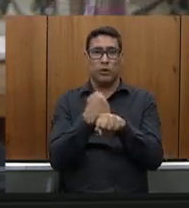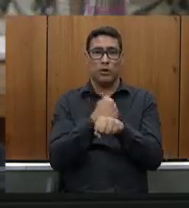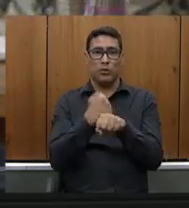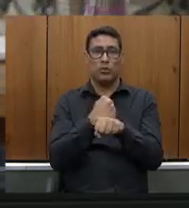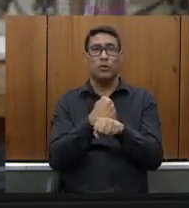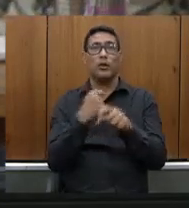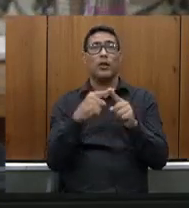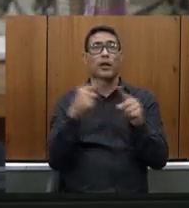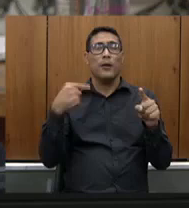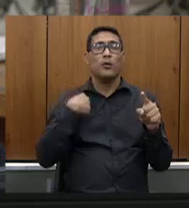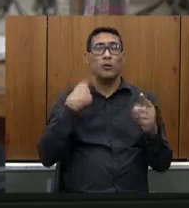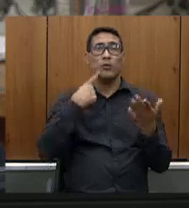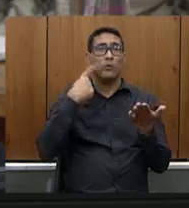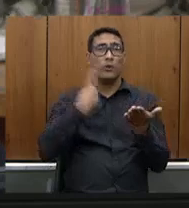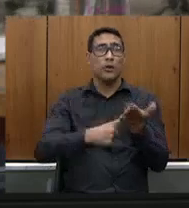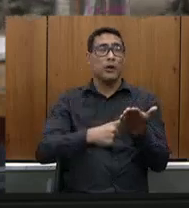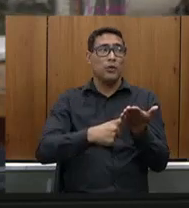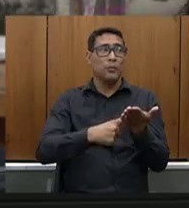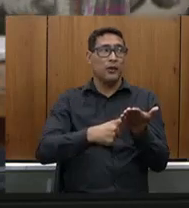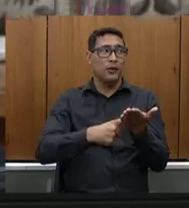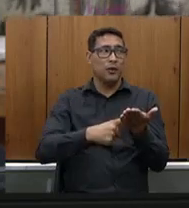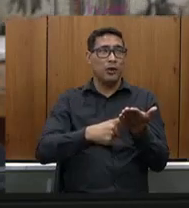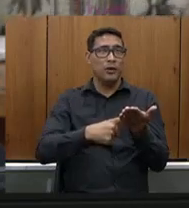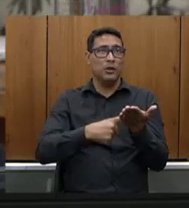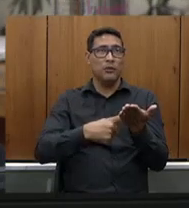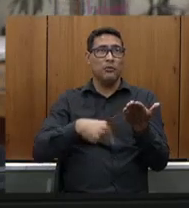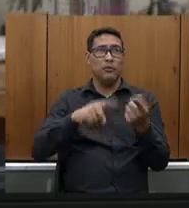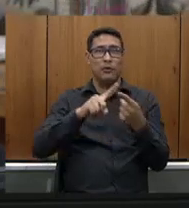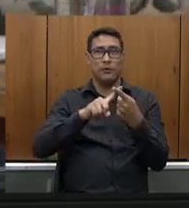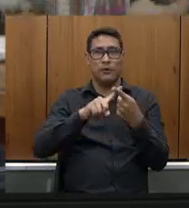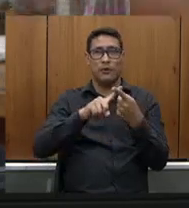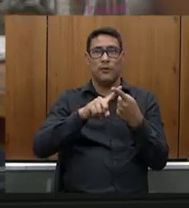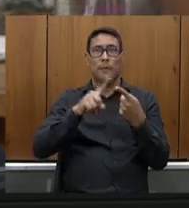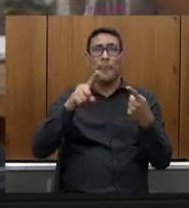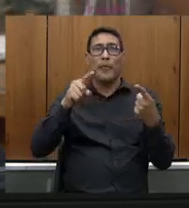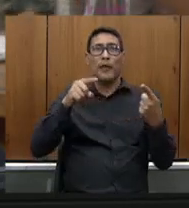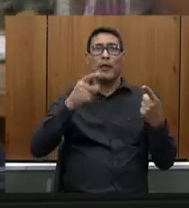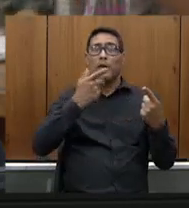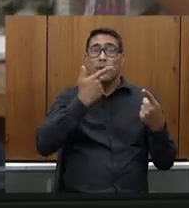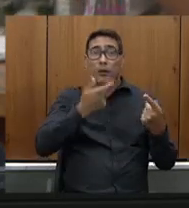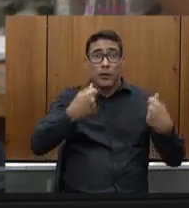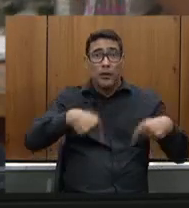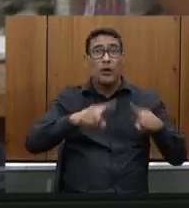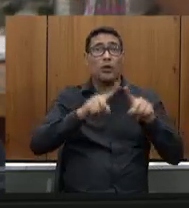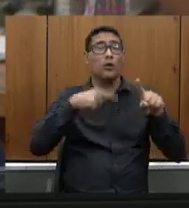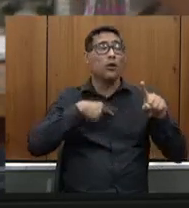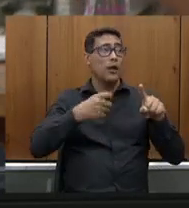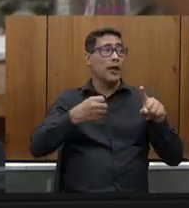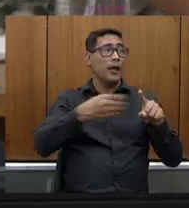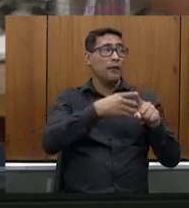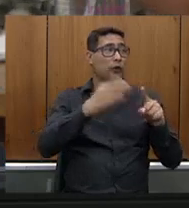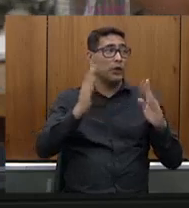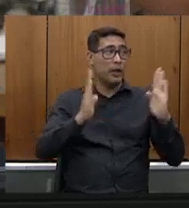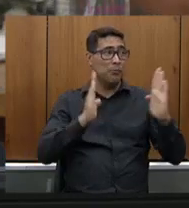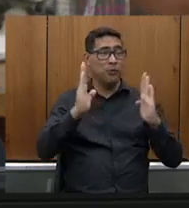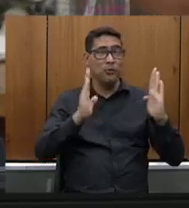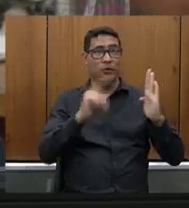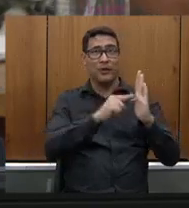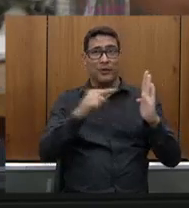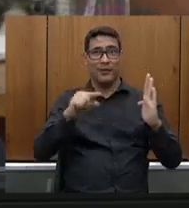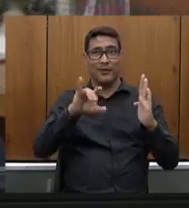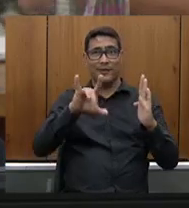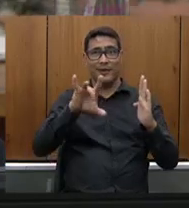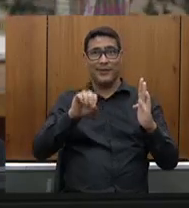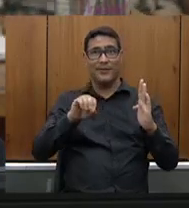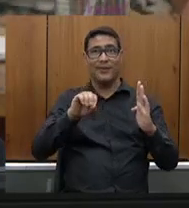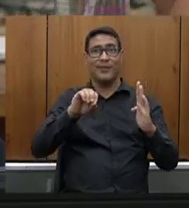e eu me comprometo aqui fechando esse ciclo hoje desses 22 meses abrindo um novo ciclo a partir de janeiro dos próximos 4